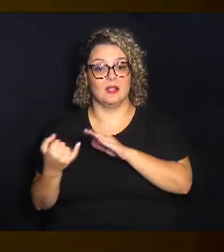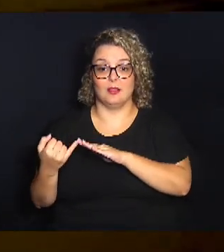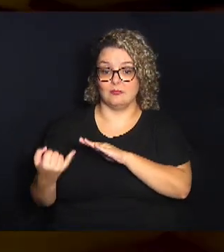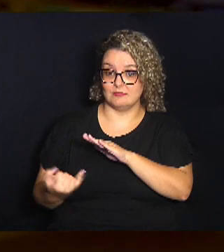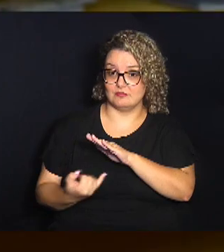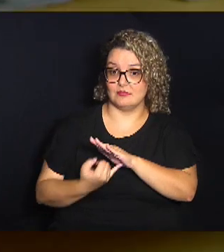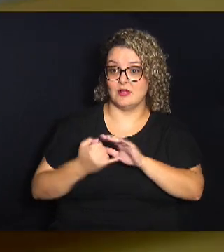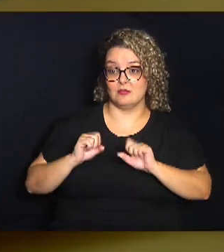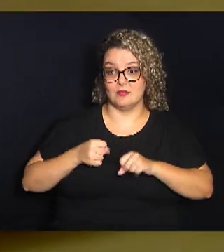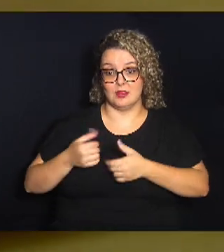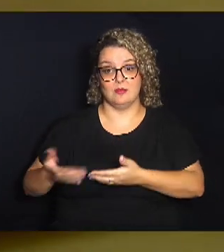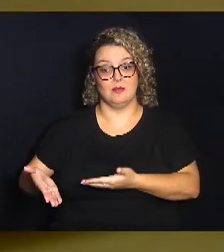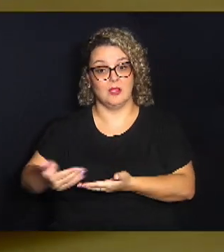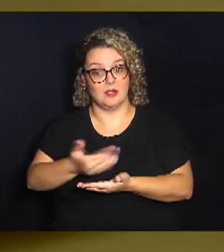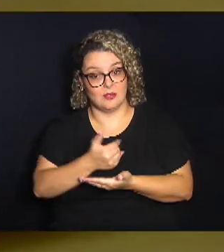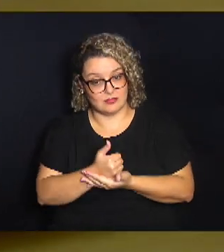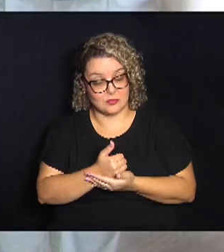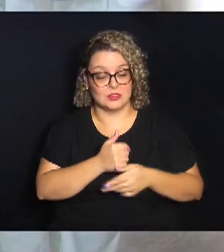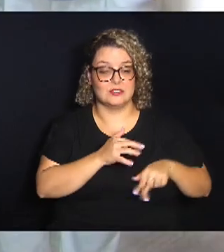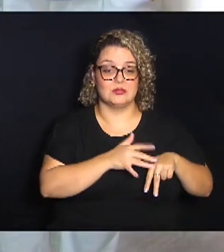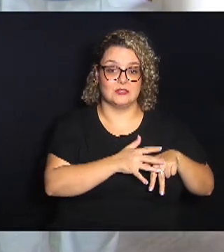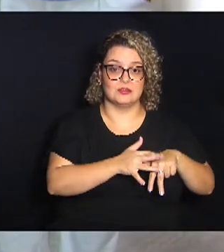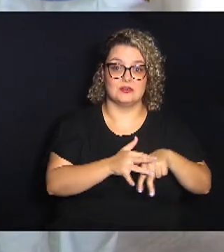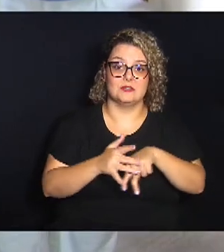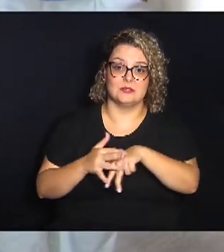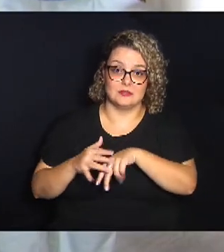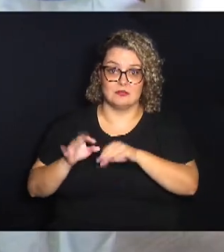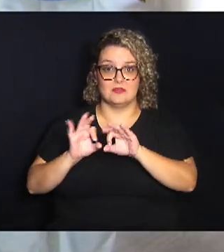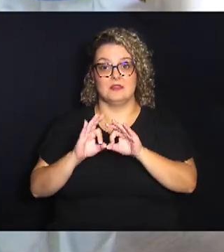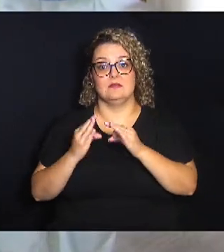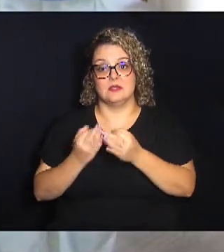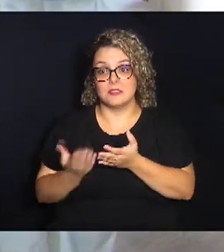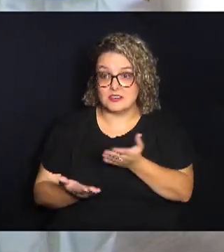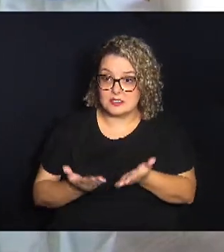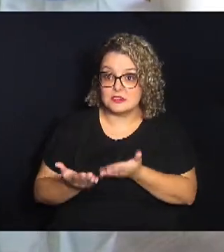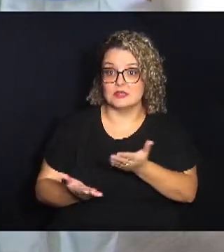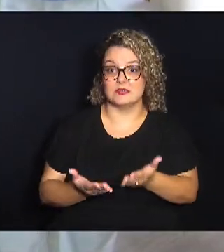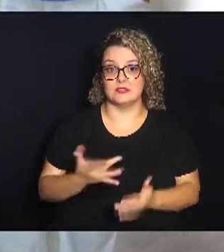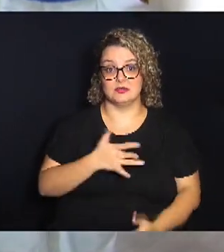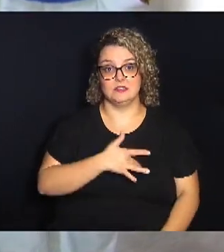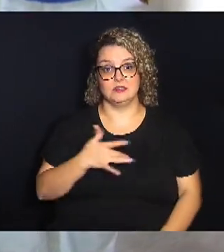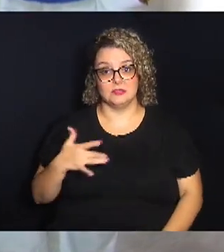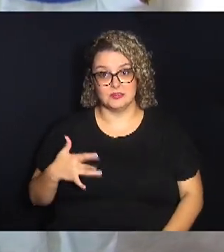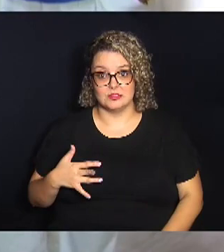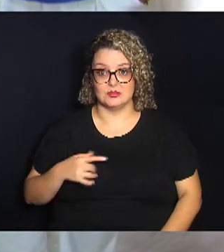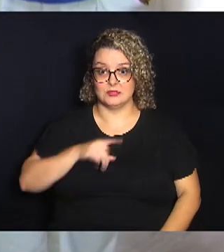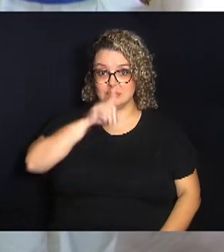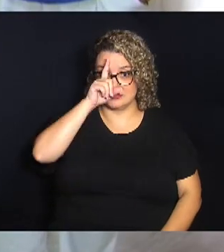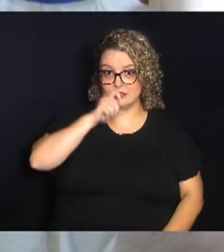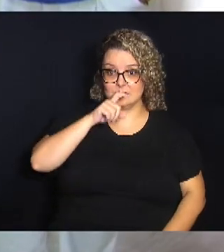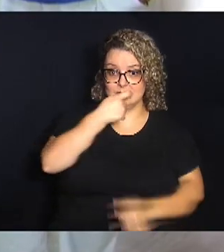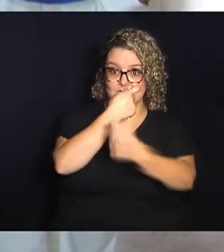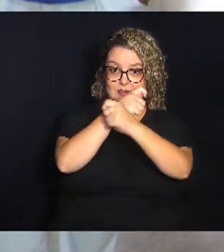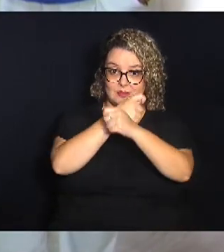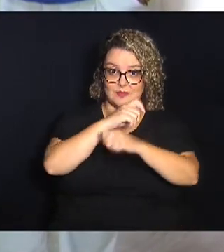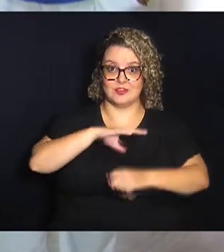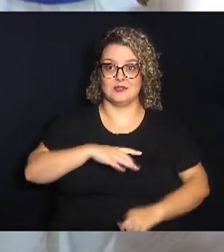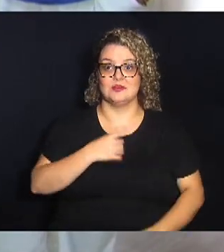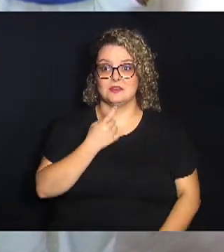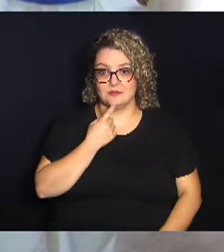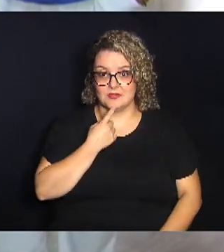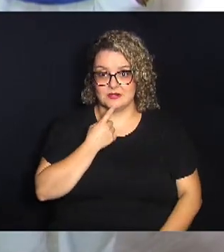dedicada ao acolhimento de pacientes e familiares em tratamento de saúde no Hospital da PUC de Campinas.